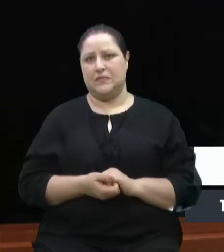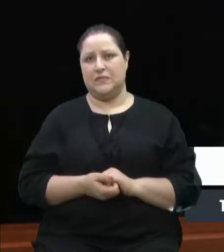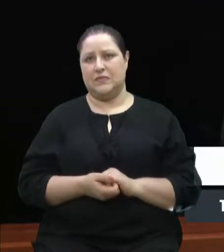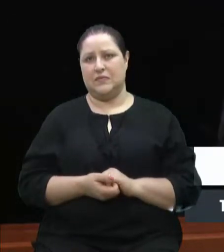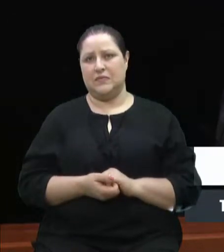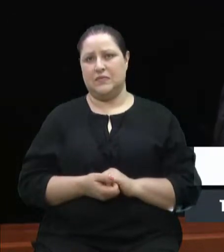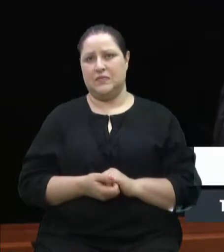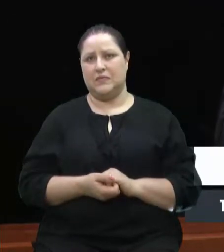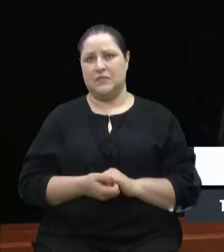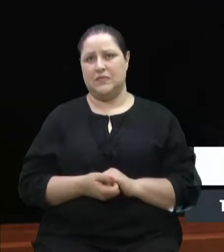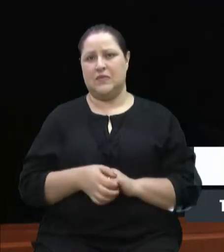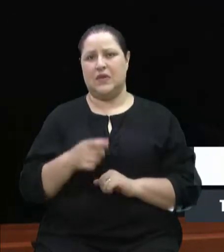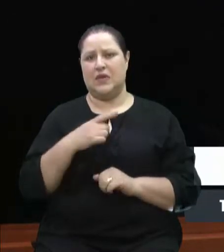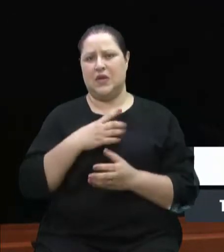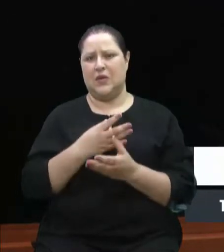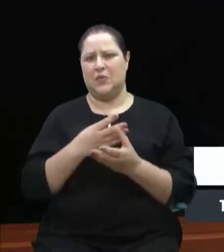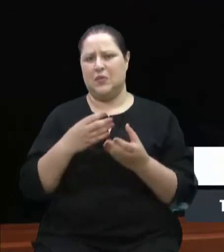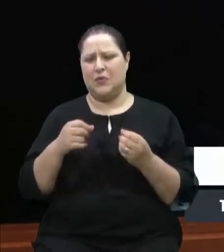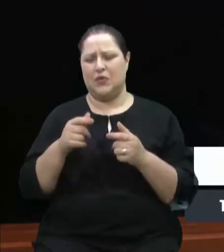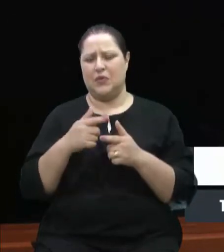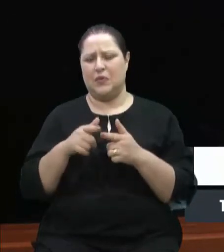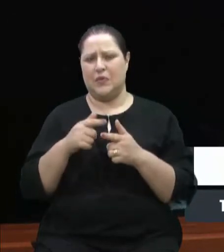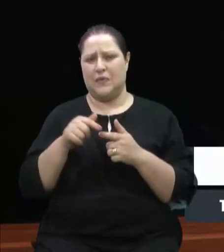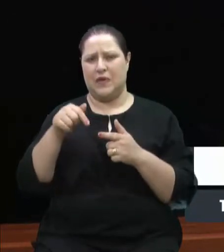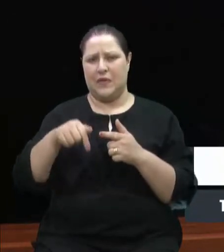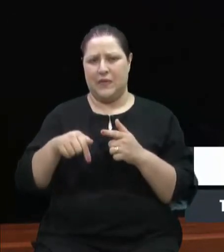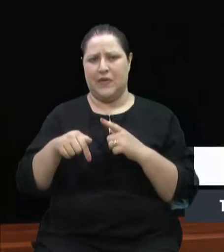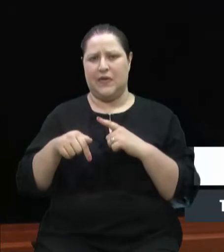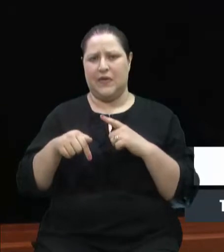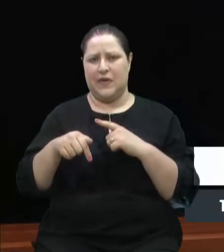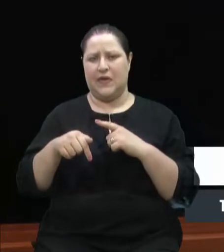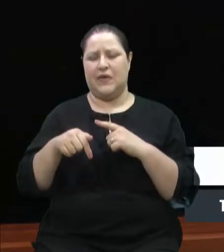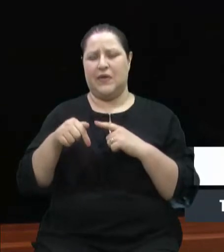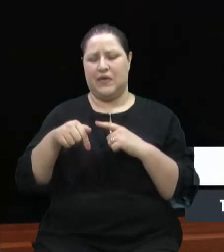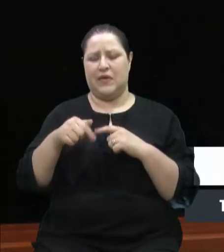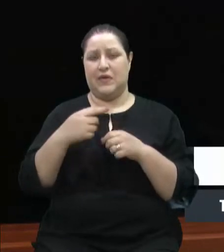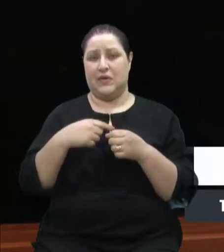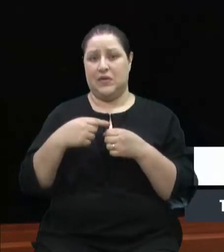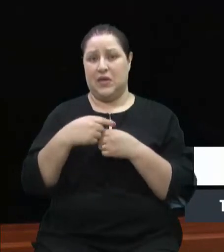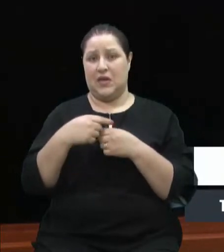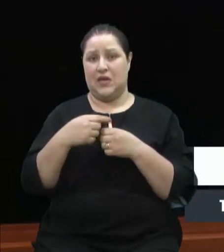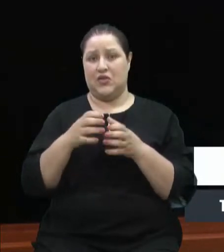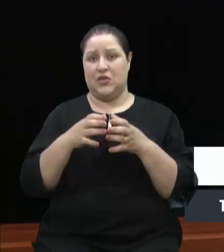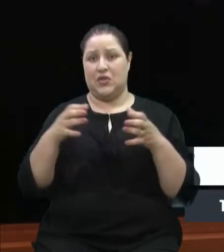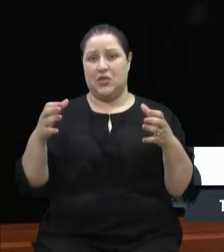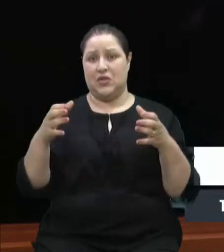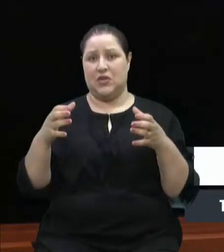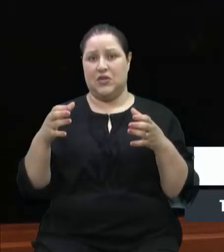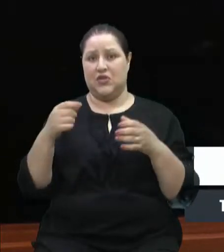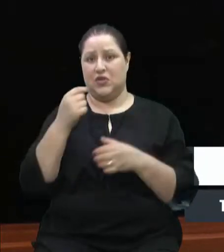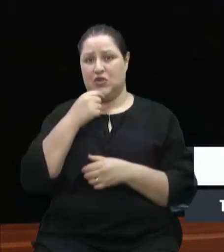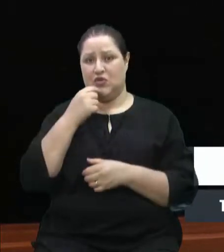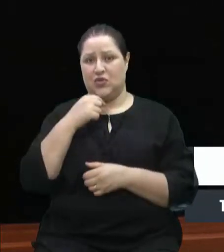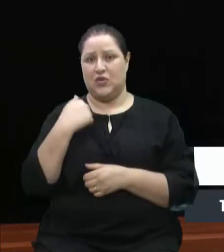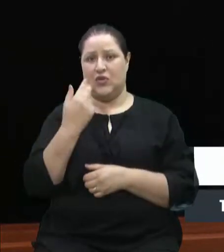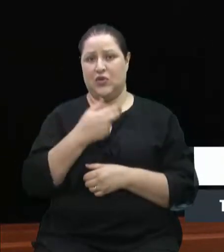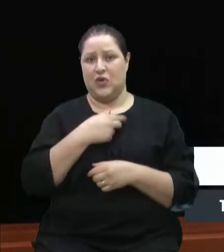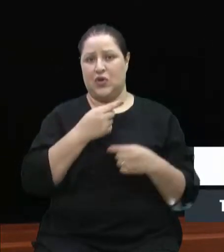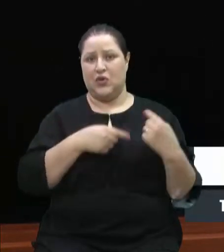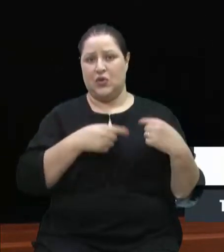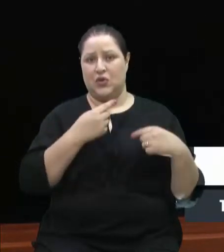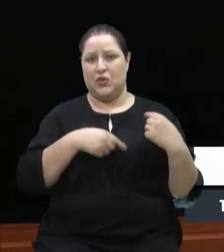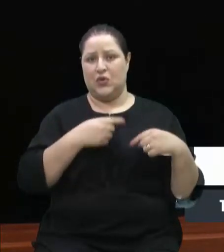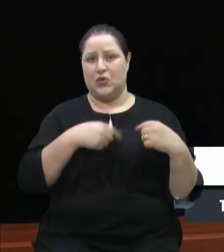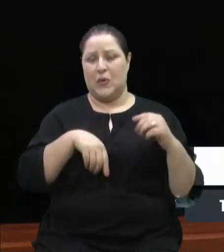tantos problemas que nós temos nessa grande Caxias, nós vamos discutir uma pauta, um assunto